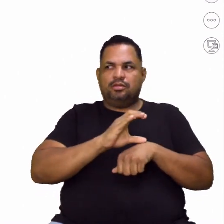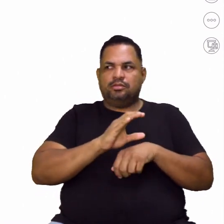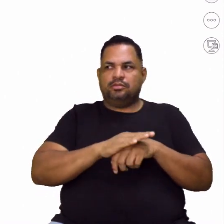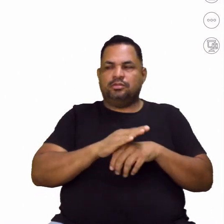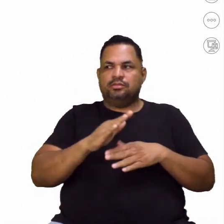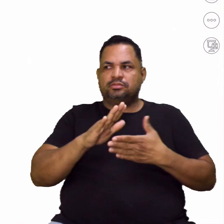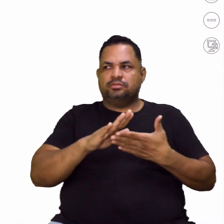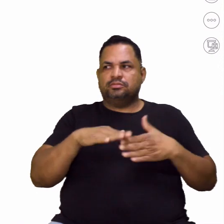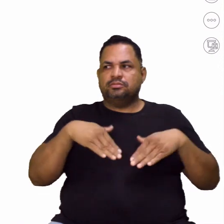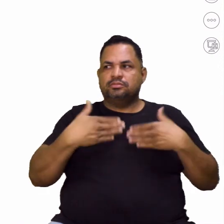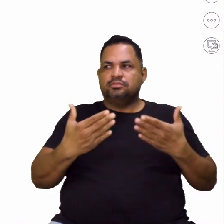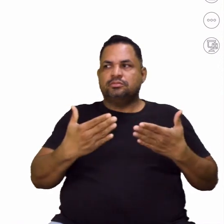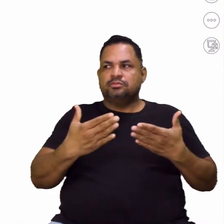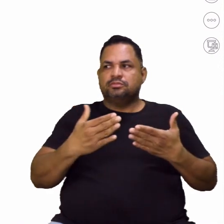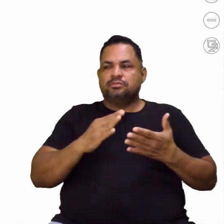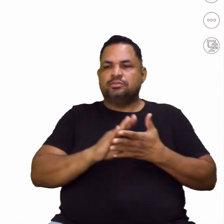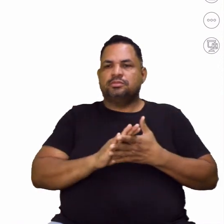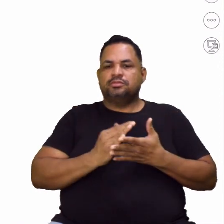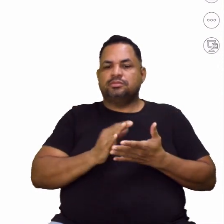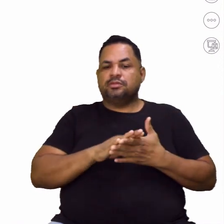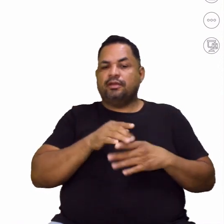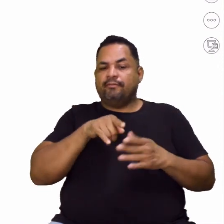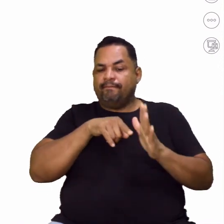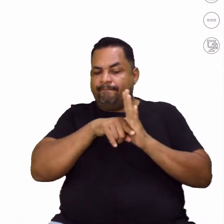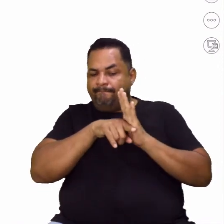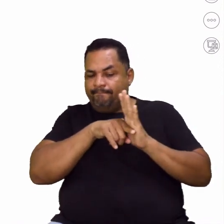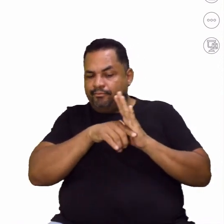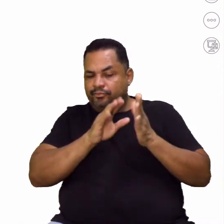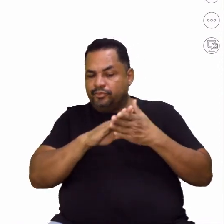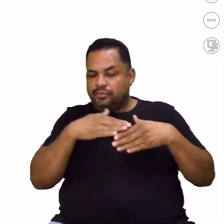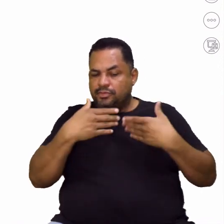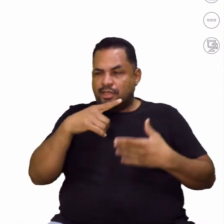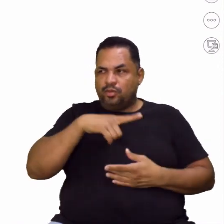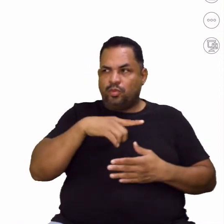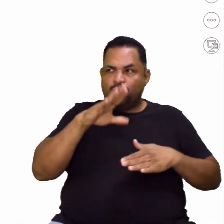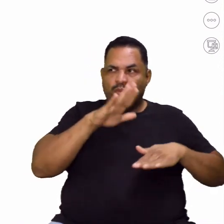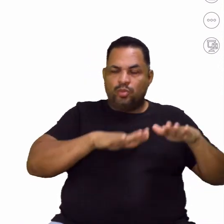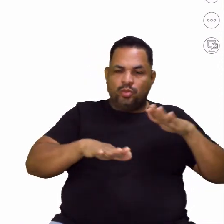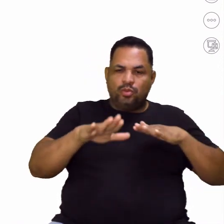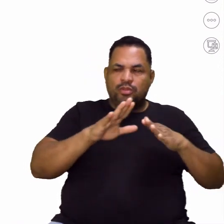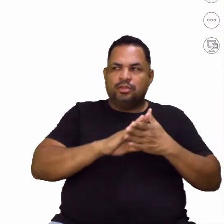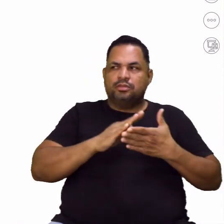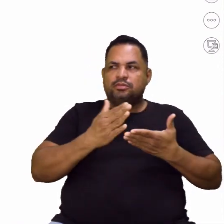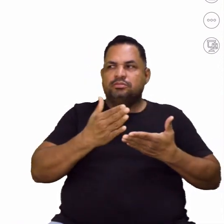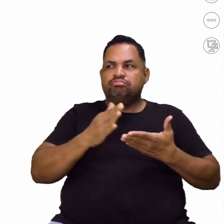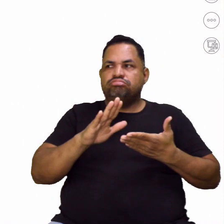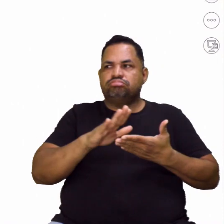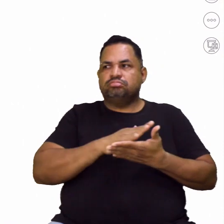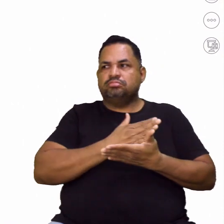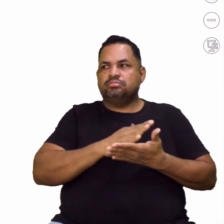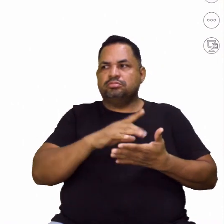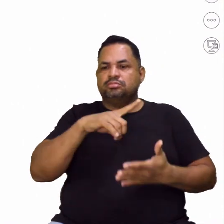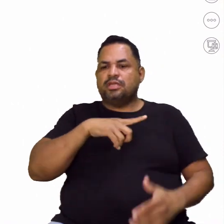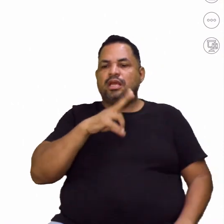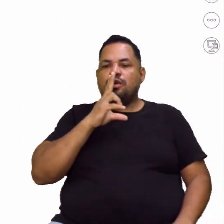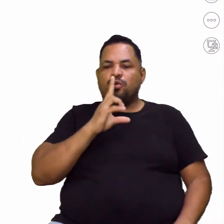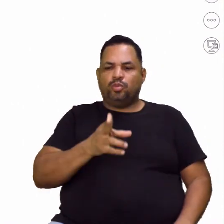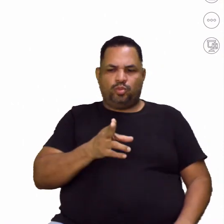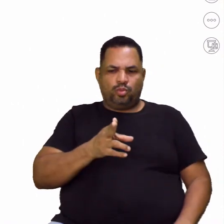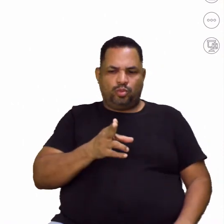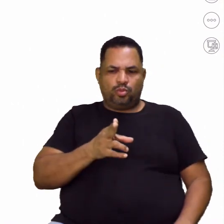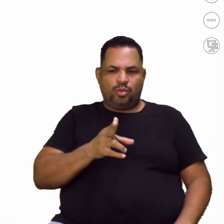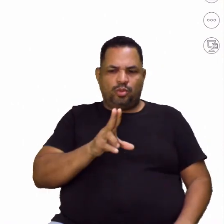quando a gente é fiscal, a gente tem que ter cuidado com os homônimos. Porque, às vezes, a pessoa tem o mesmo nome,